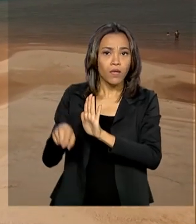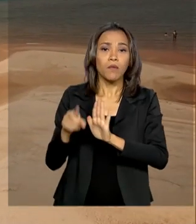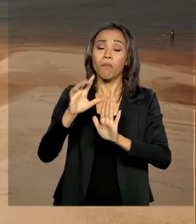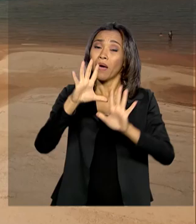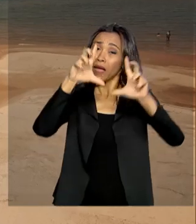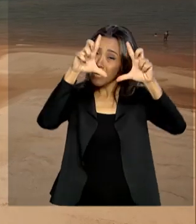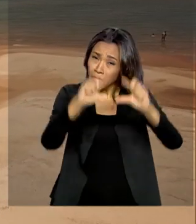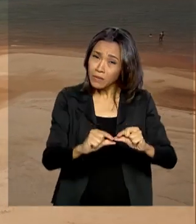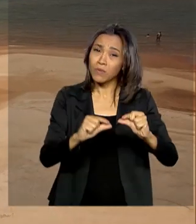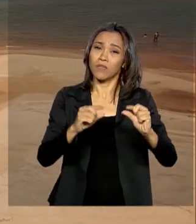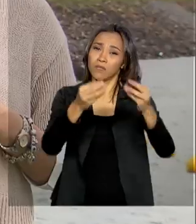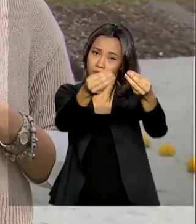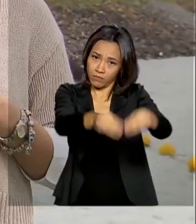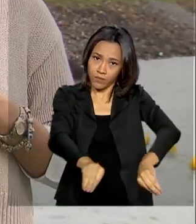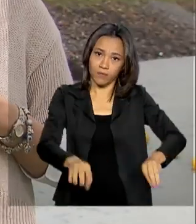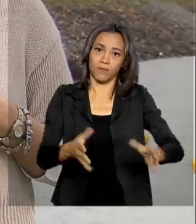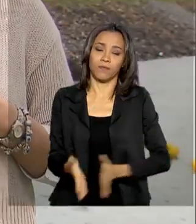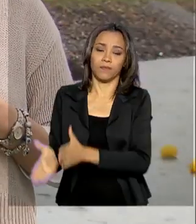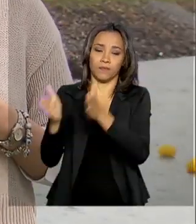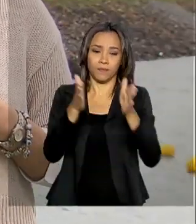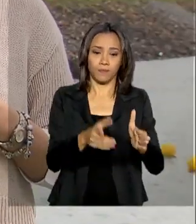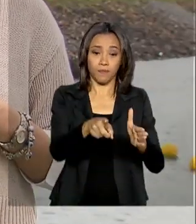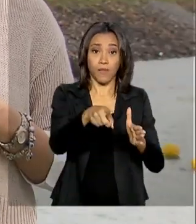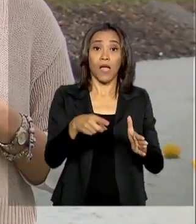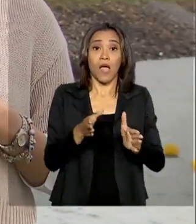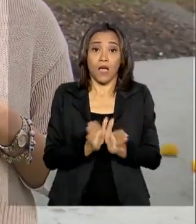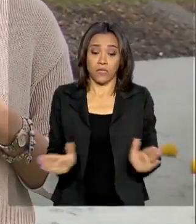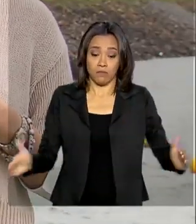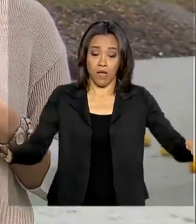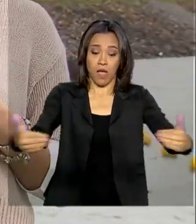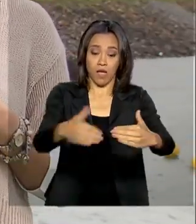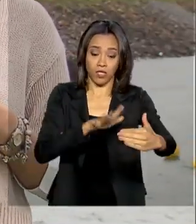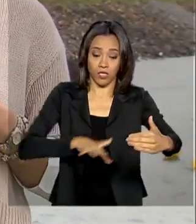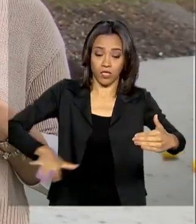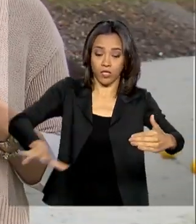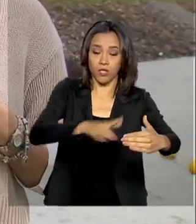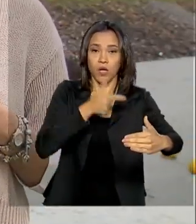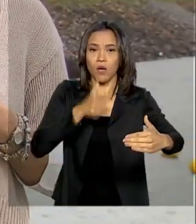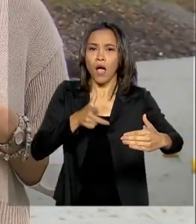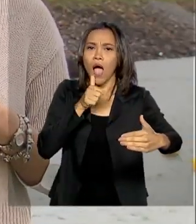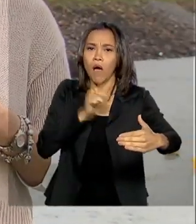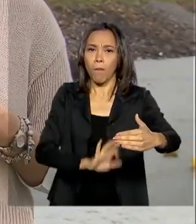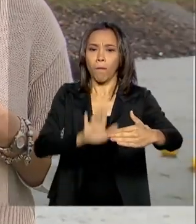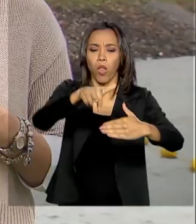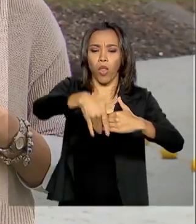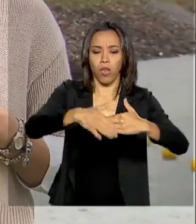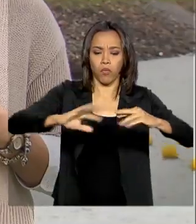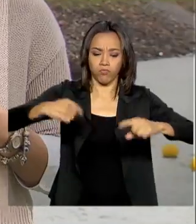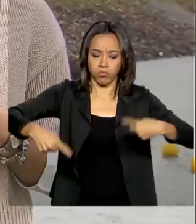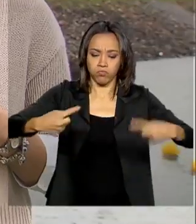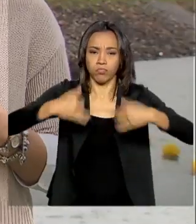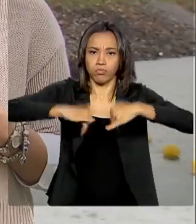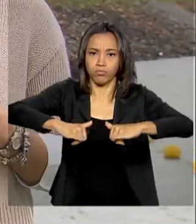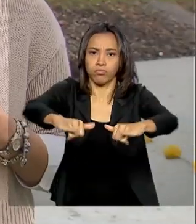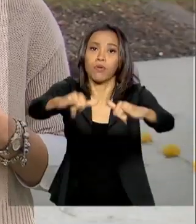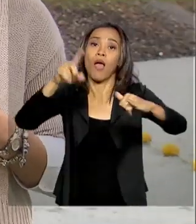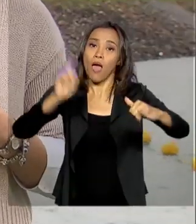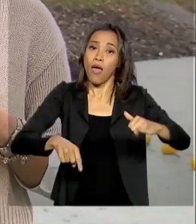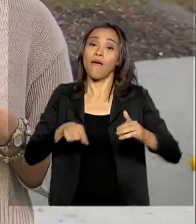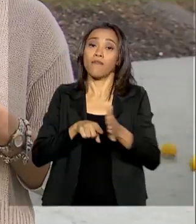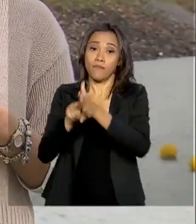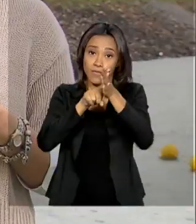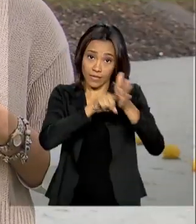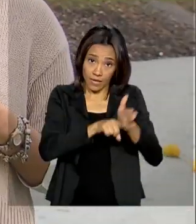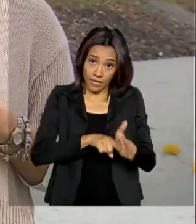a chance de acidentes. As barragens construídas para geração de energia são fiscalizadas pela Agência Nacional de